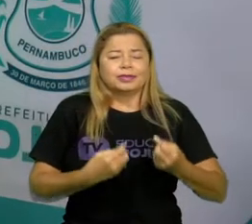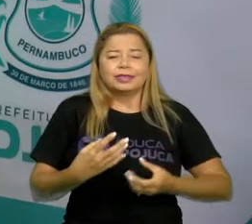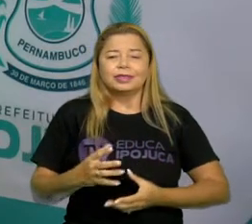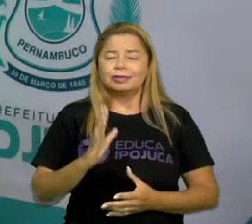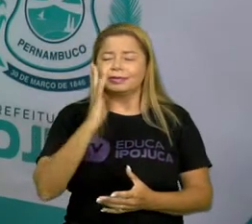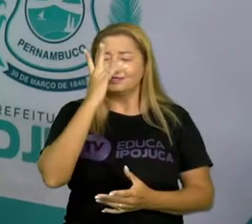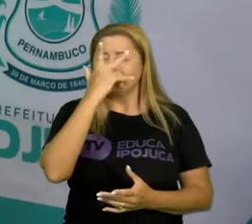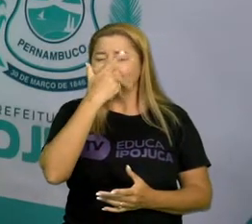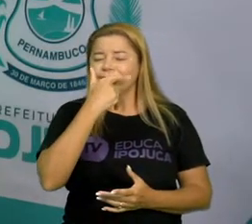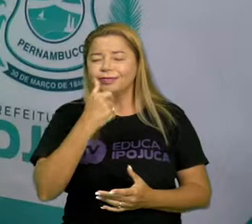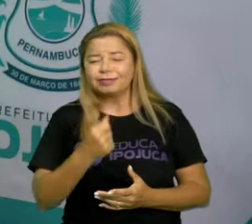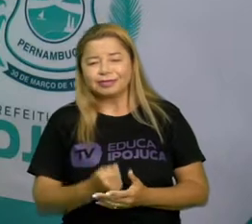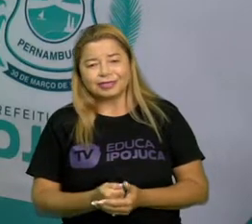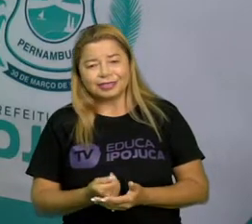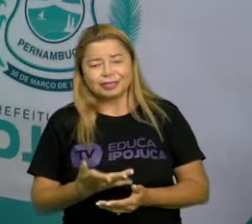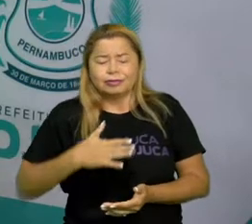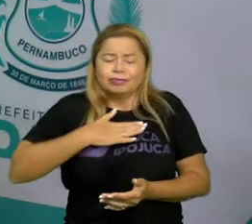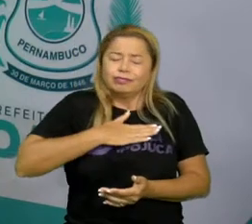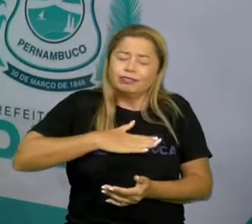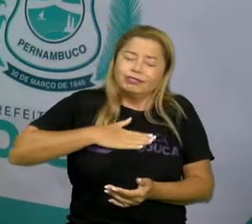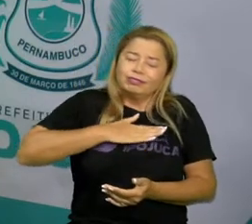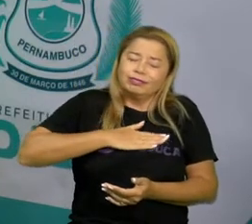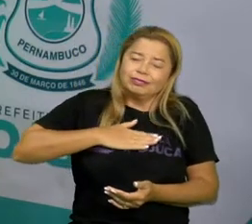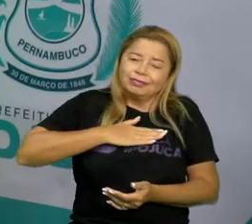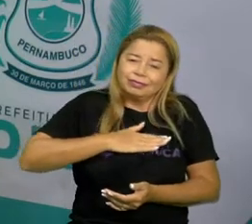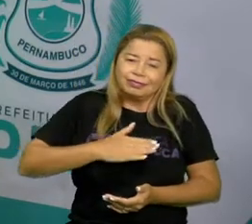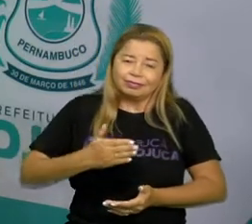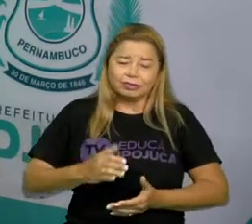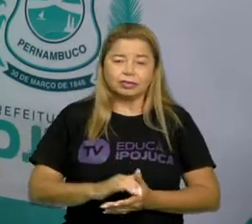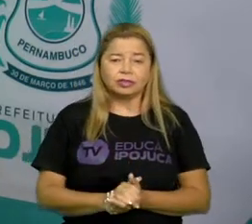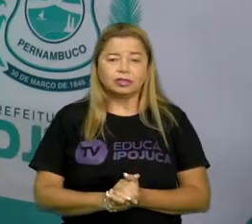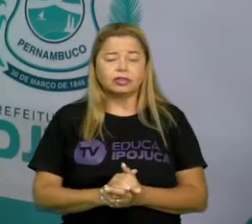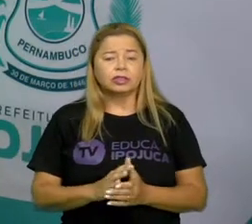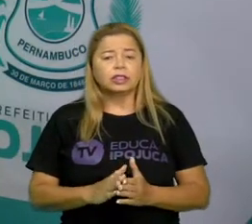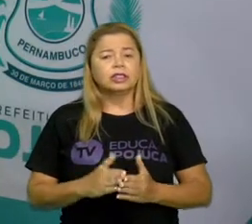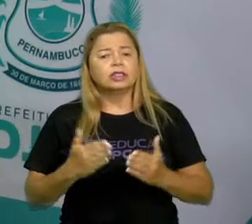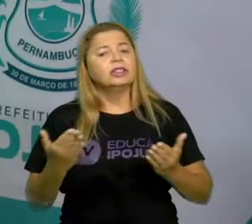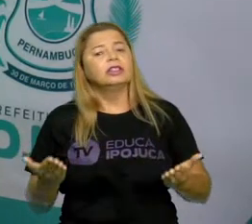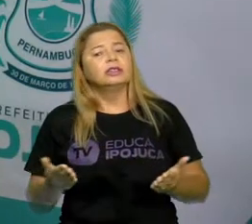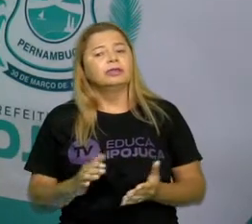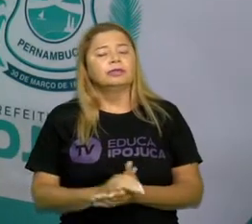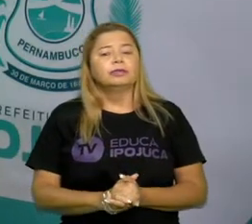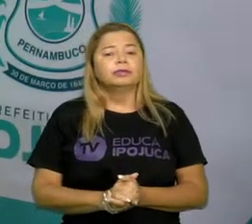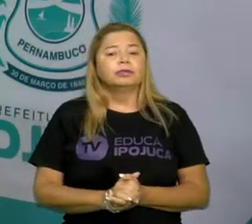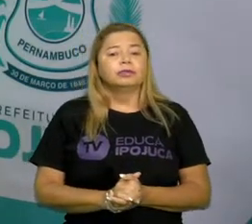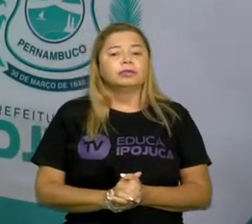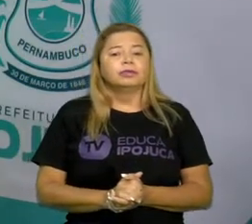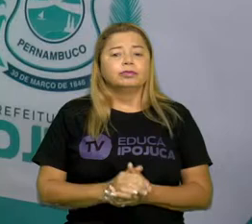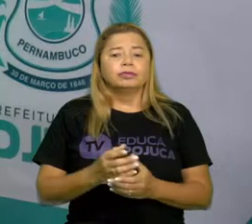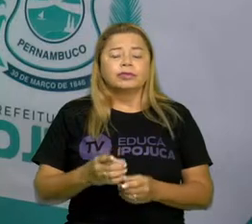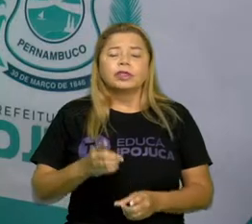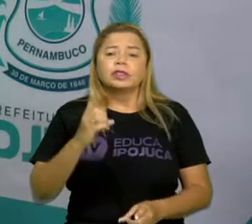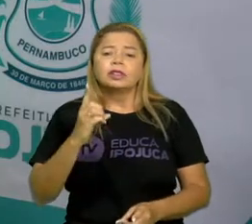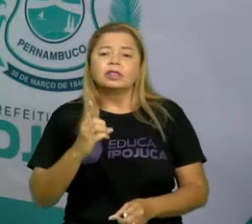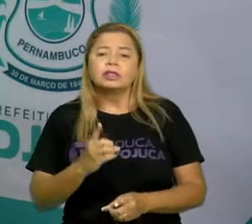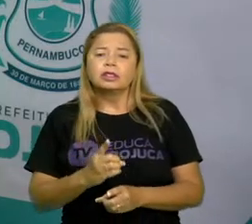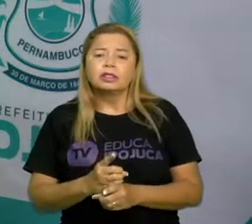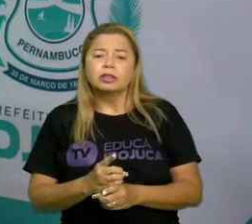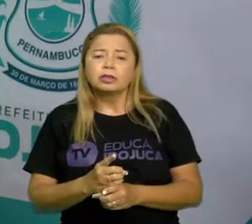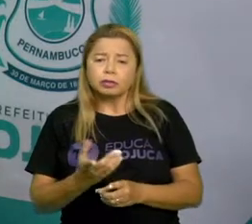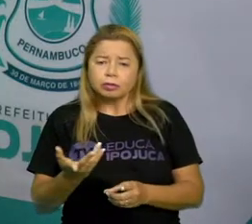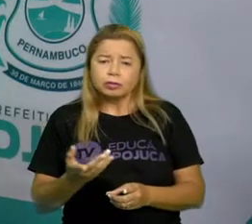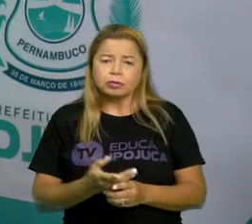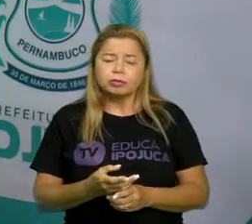isso? Eu gosto muito dele. Mas, vamos descobrir aí as rimas do